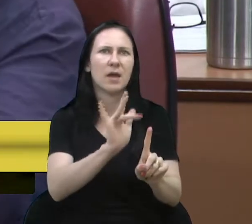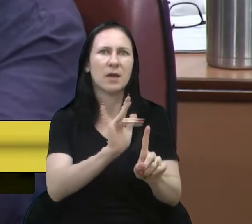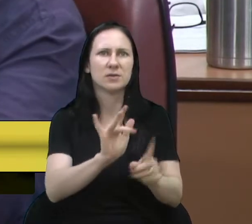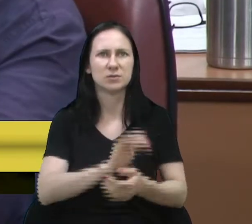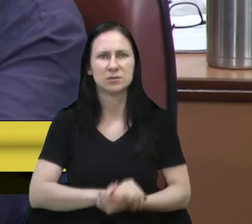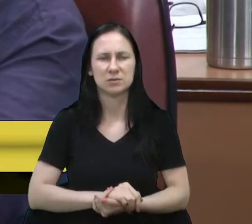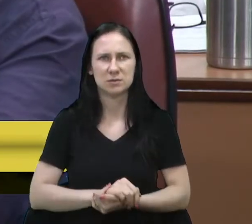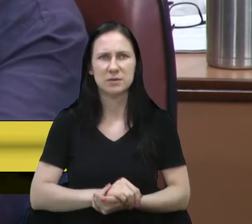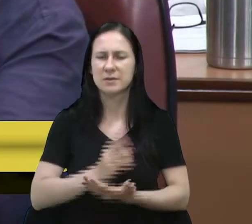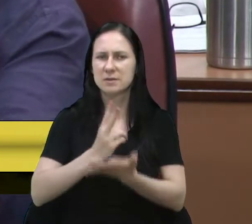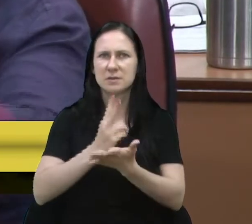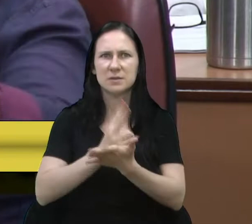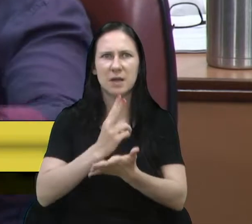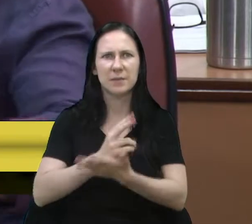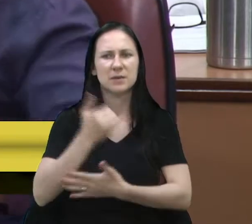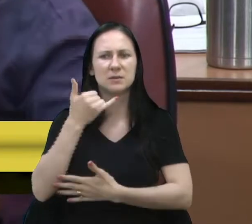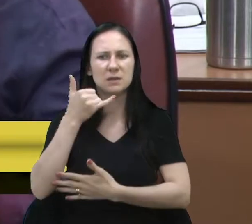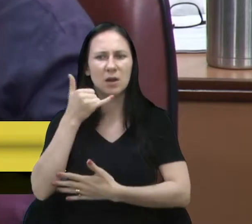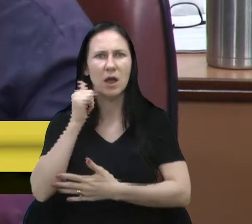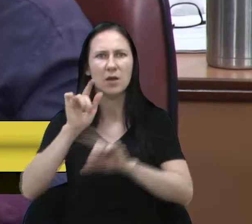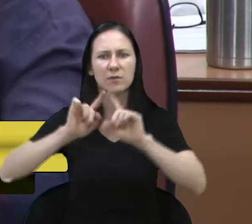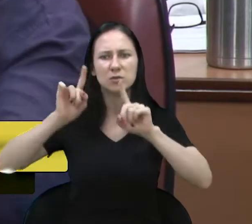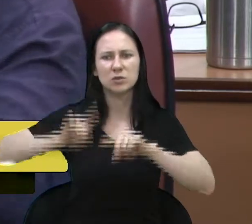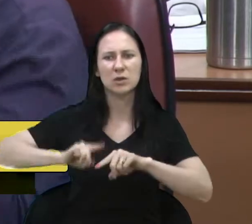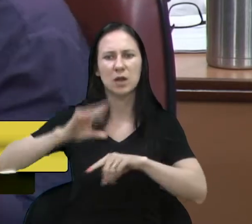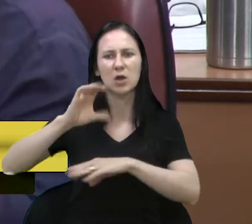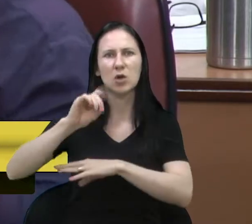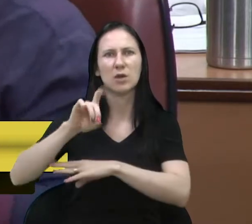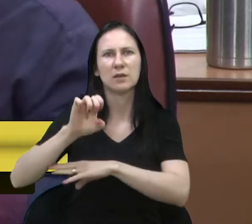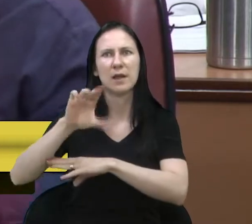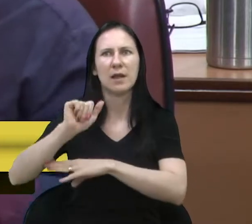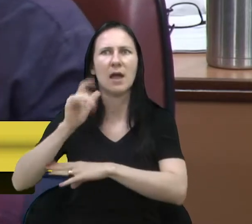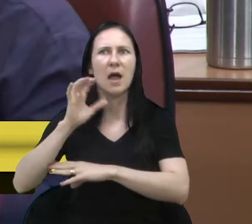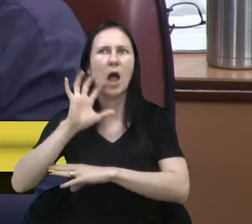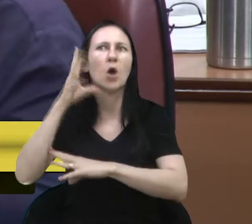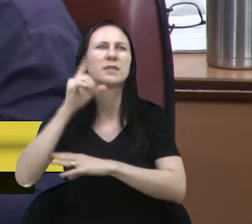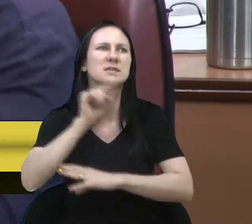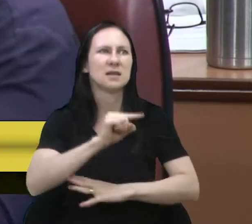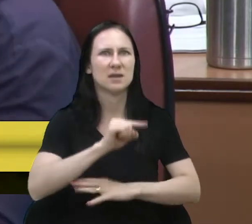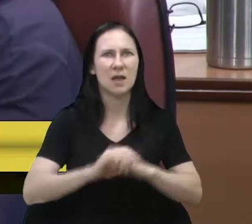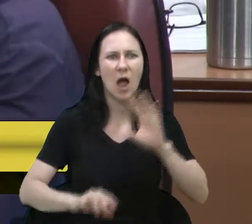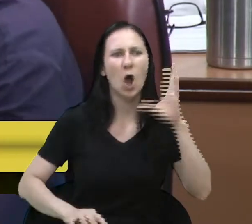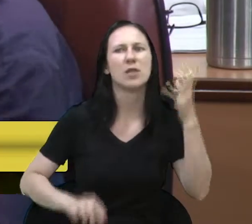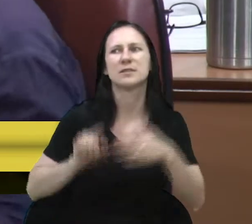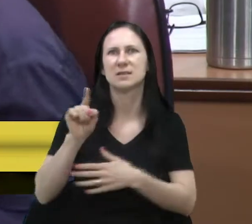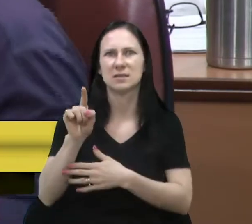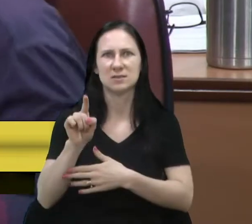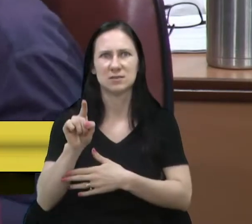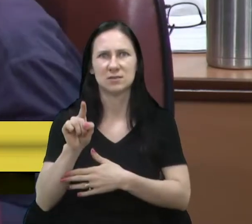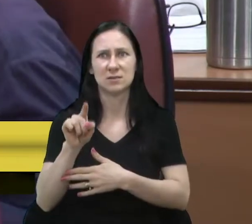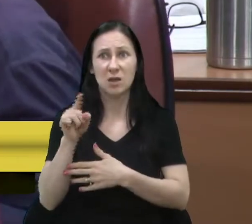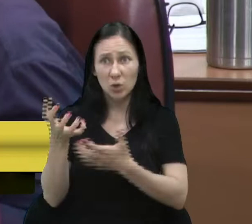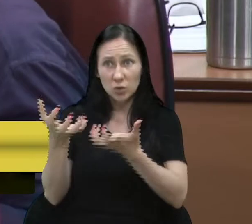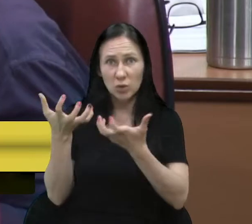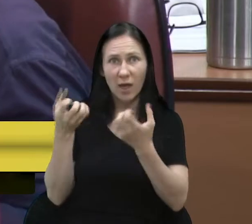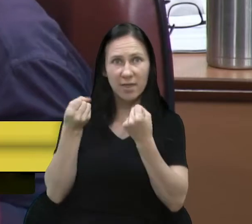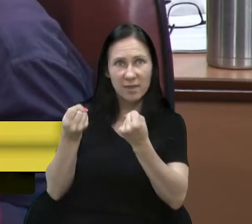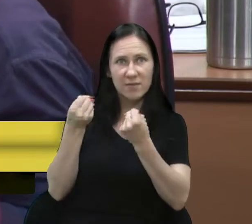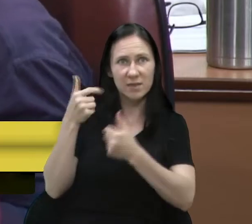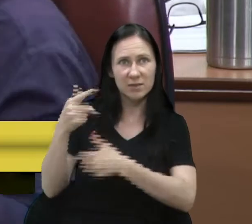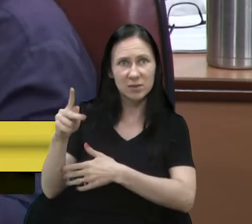Todo momento o celular é um funcionário da codeca. está acontecendo isso, ah, está acontecendo aquilo. Mas tu quer defender o teu trabalho ou tu não quer?